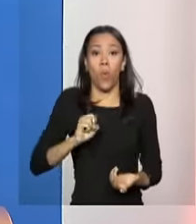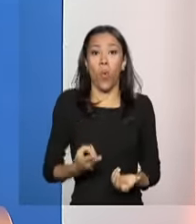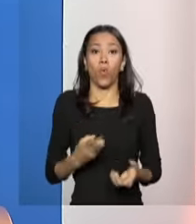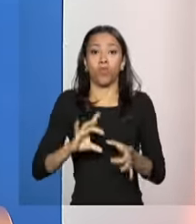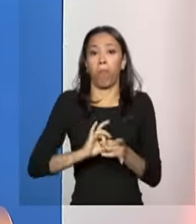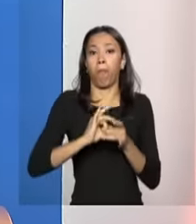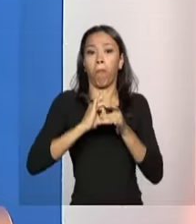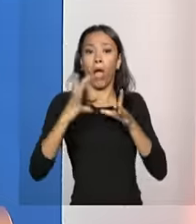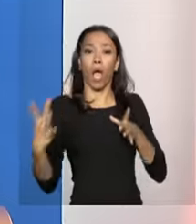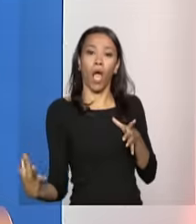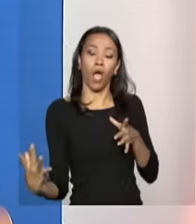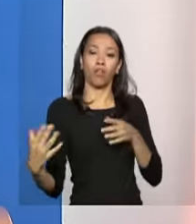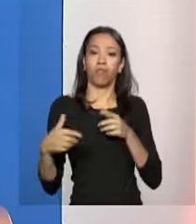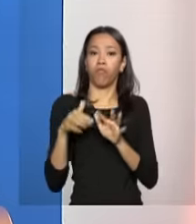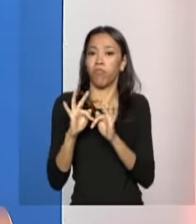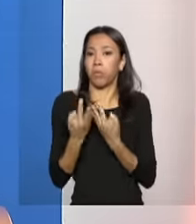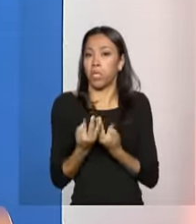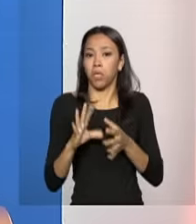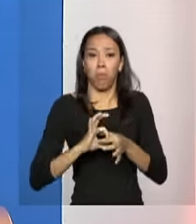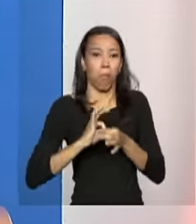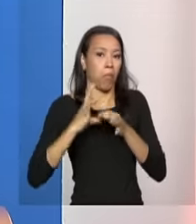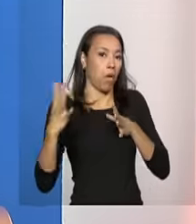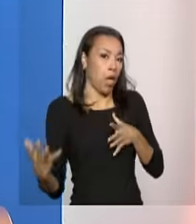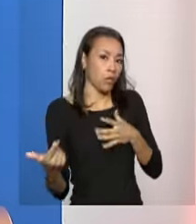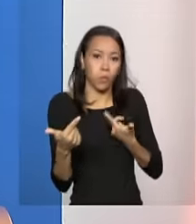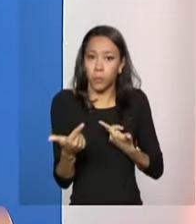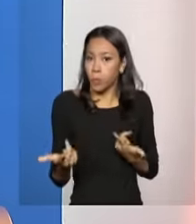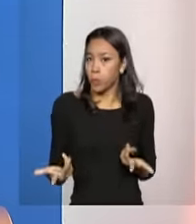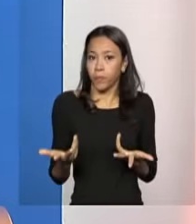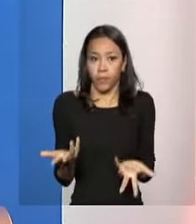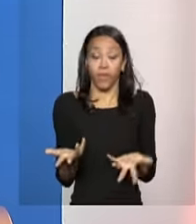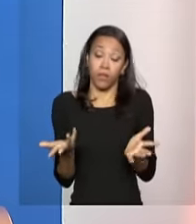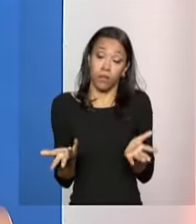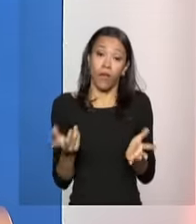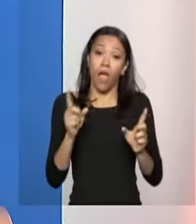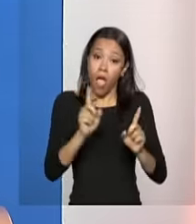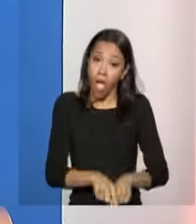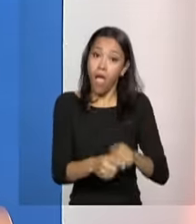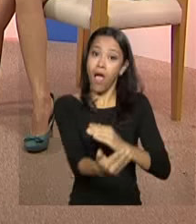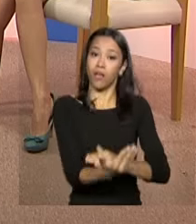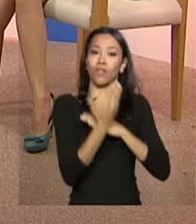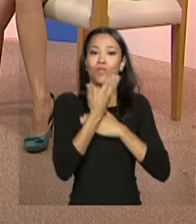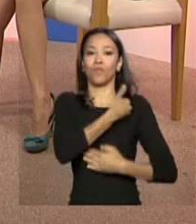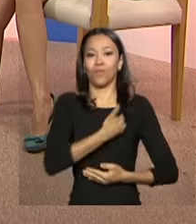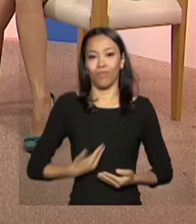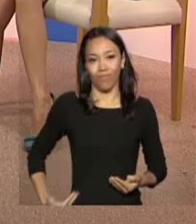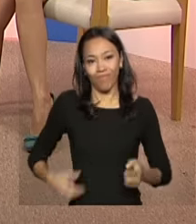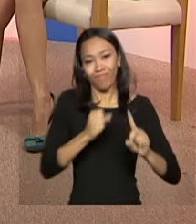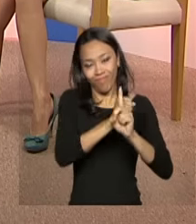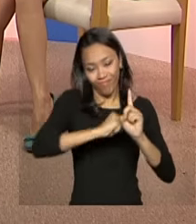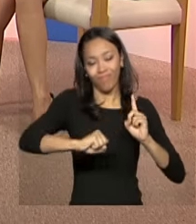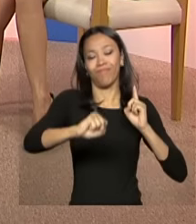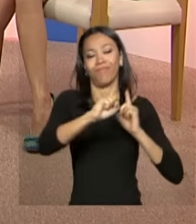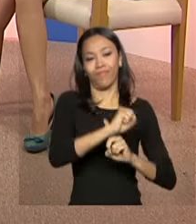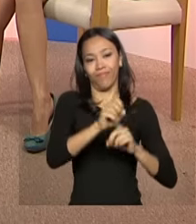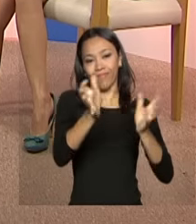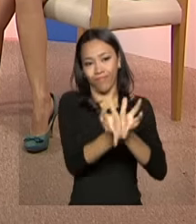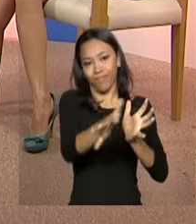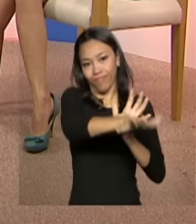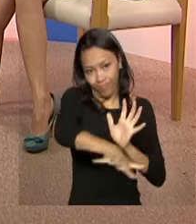fragilizados pelas condições de vida. E aí é que entra a proteção especial no campo da assistência social.